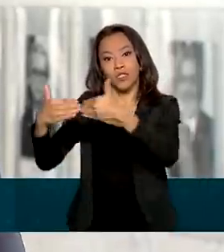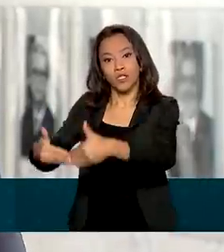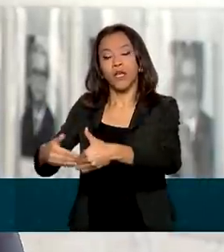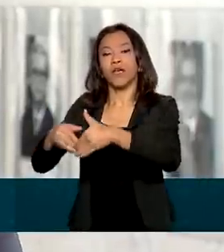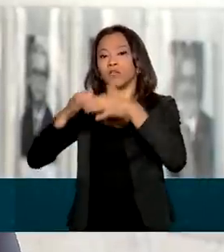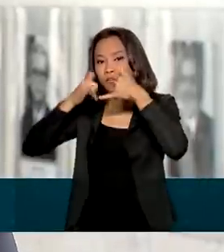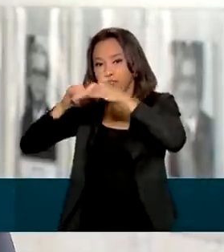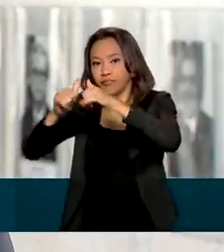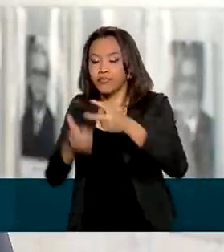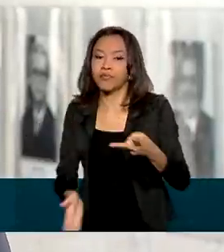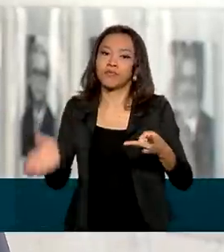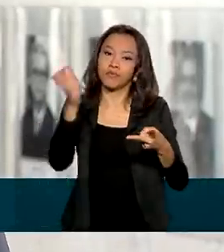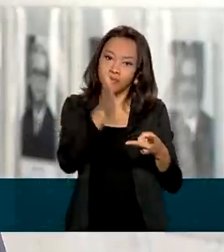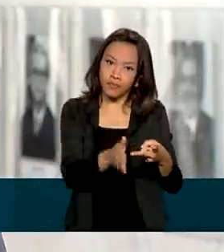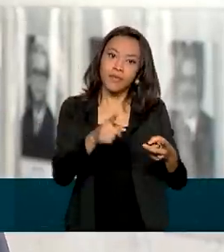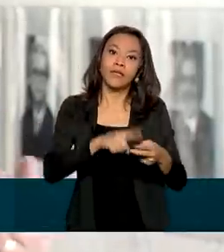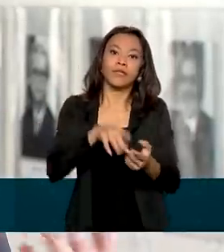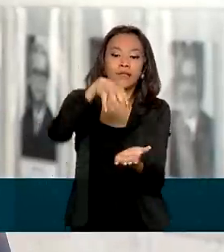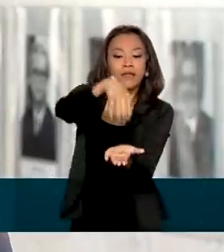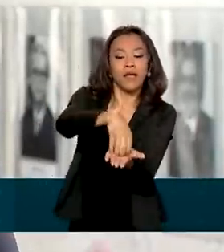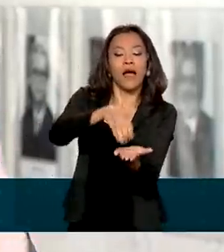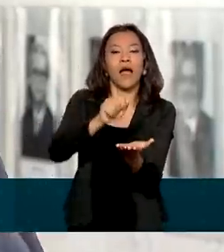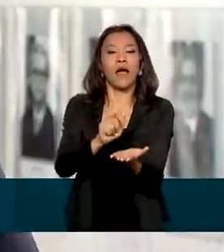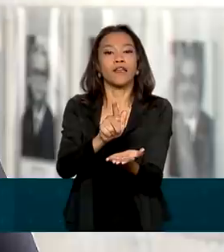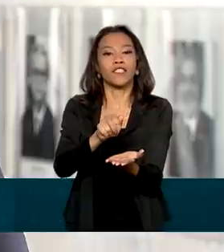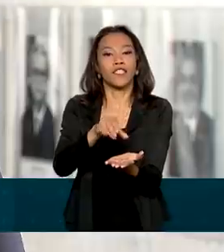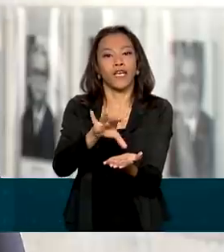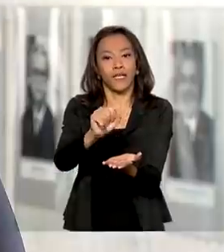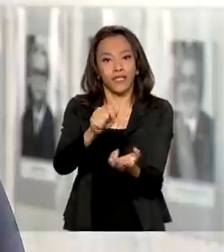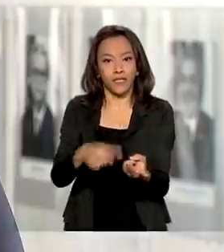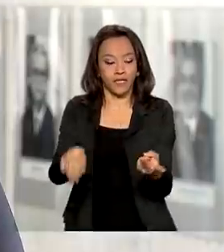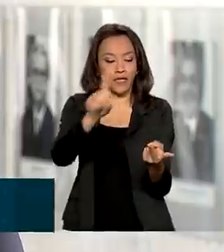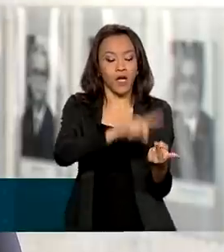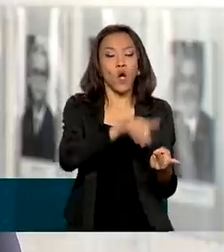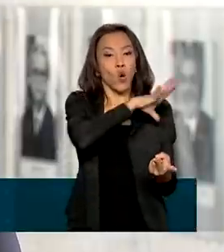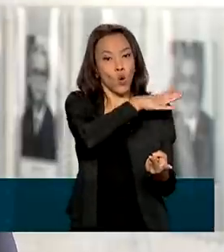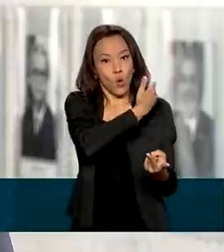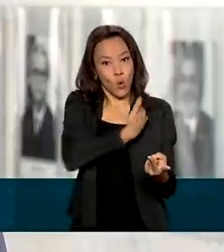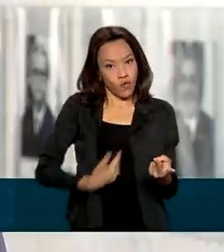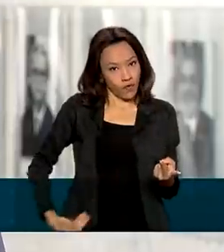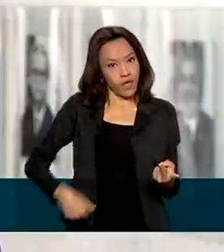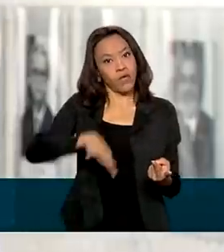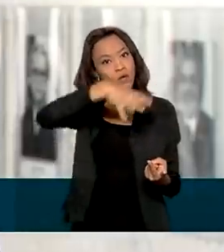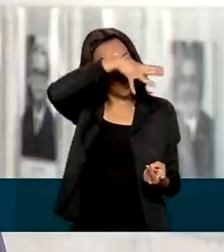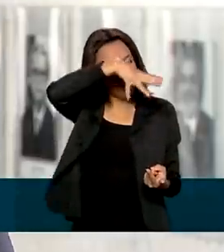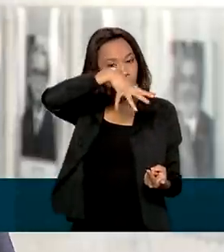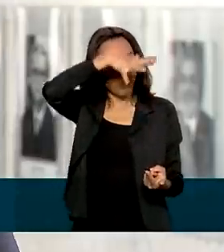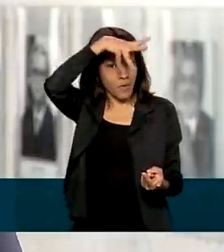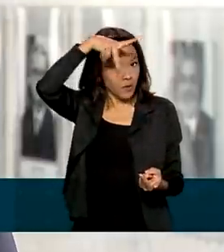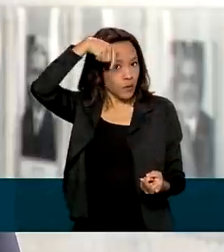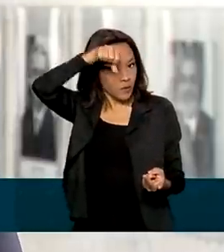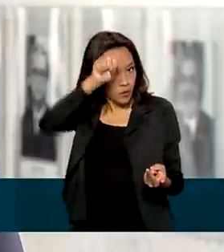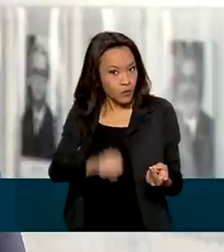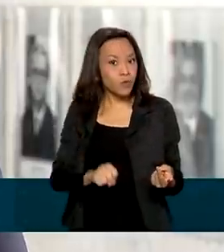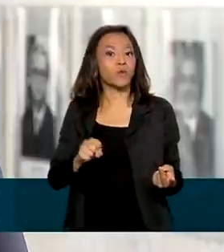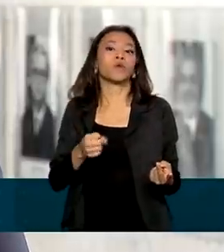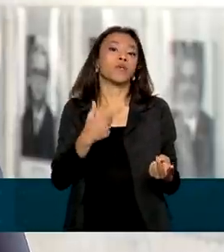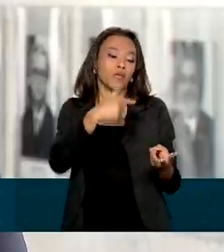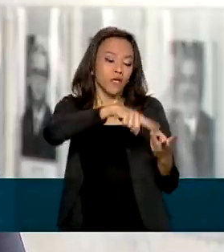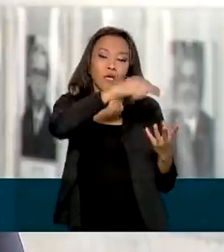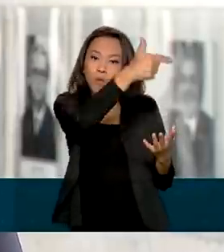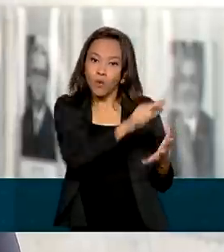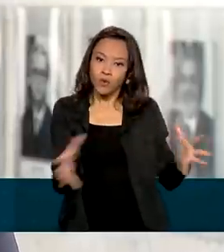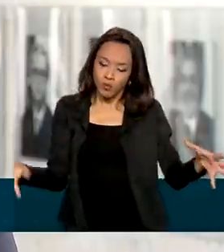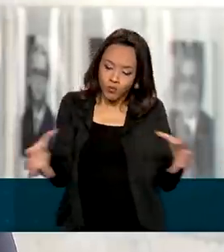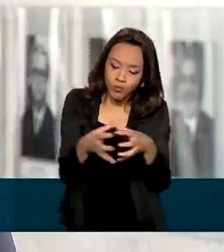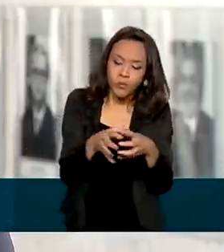a Agência Nacional de Energia Elétrica, a Eletrobras, o Governo do Mato Grosso do Sul e o Grupo Energiza. A meta é atender 100